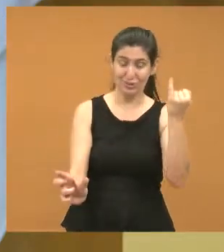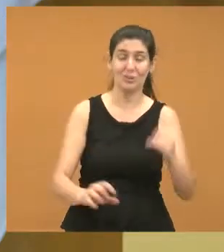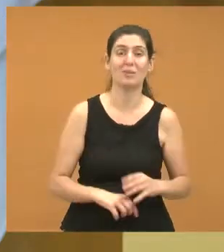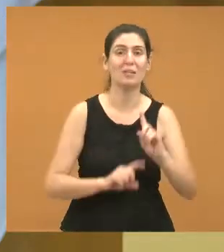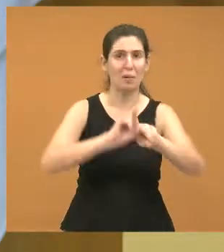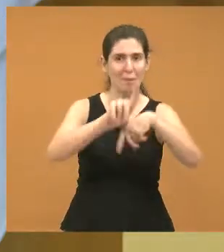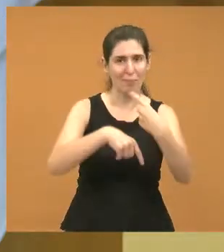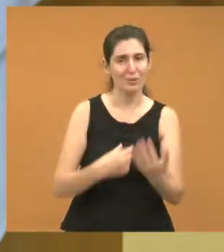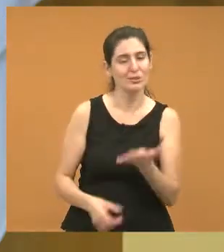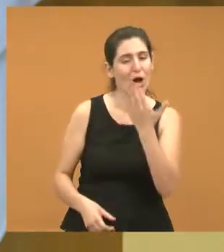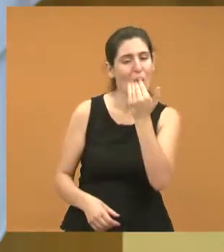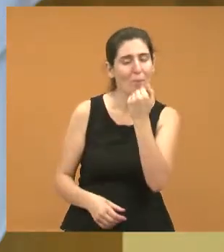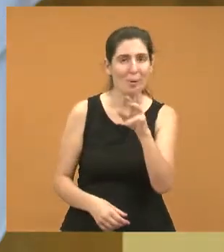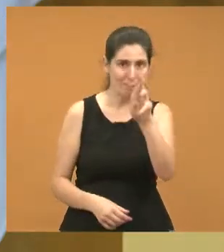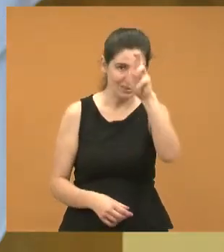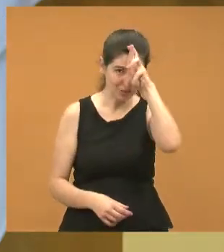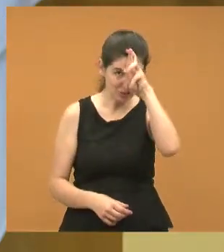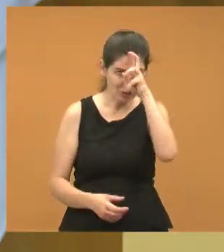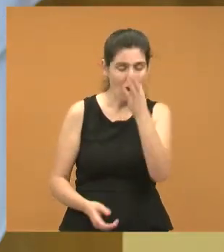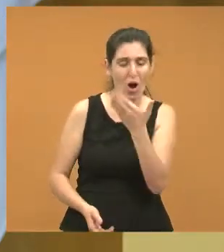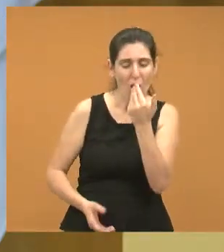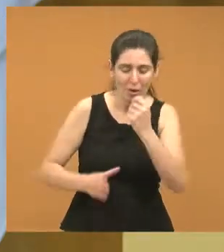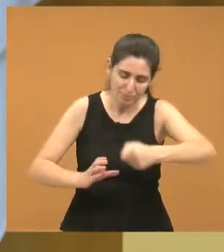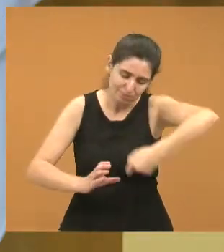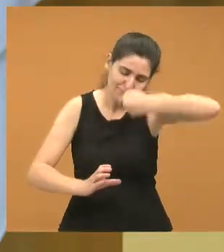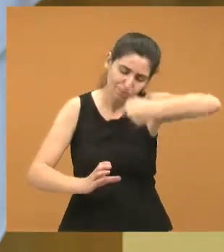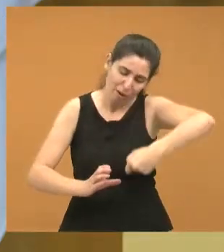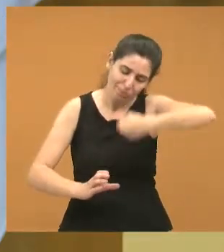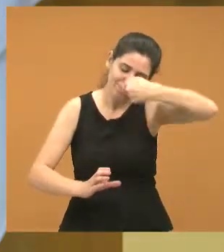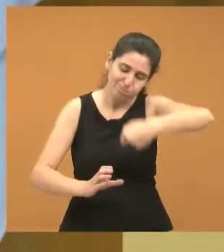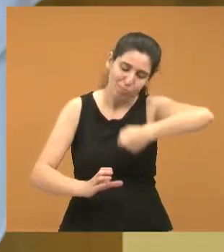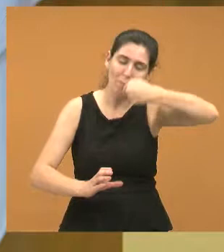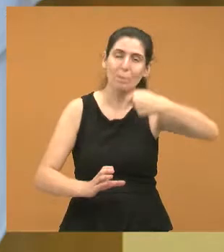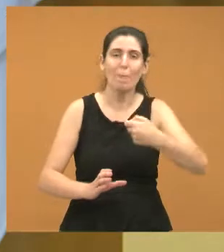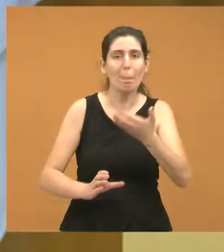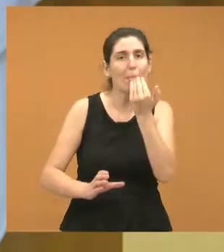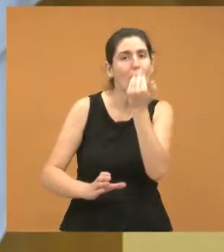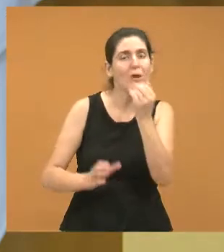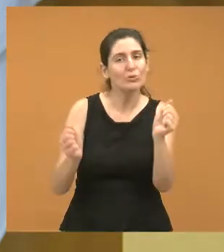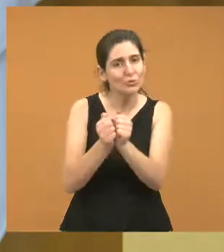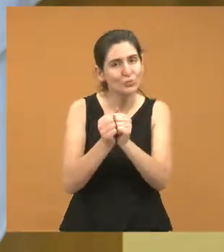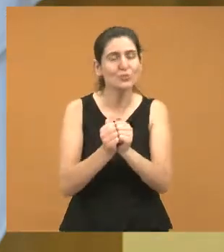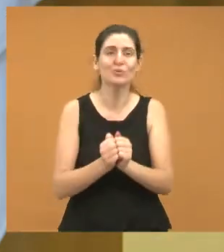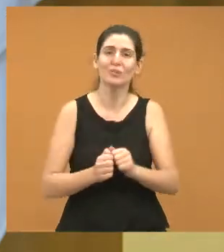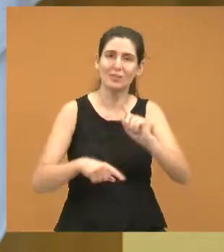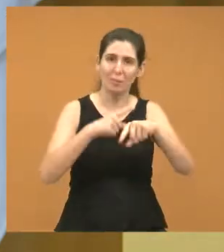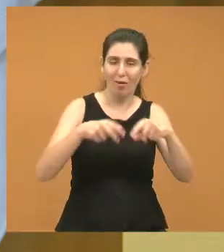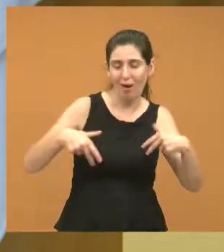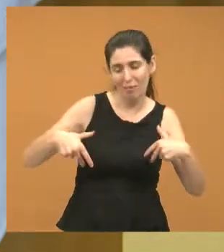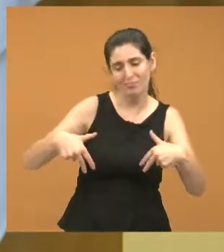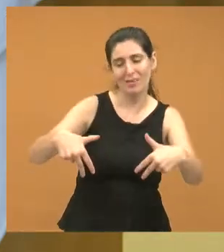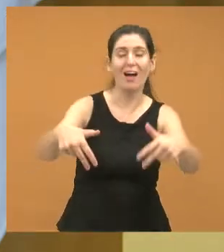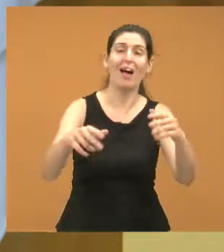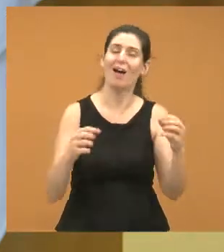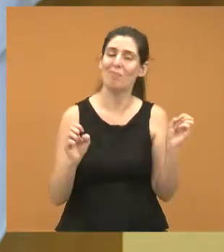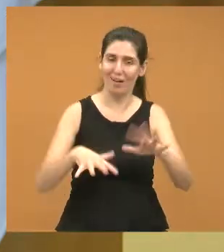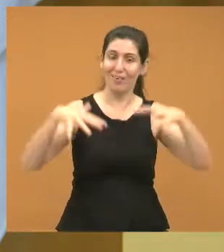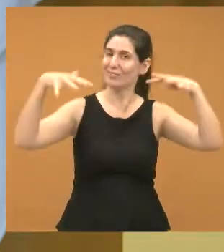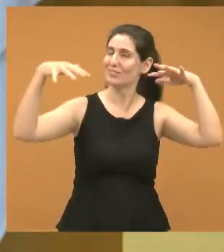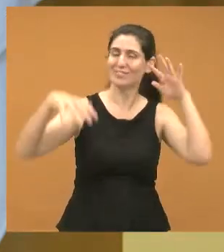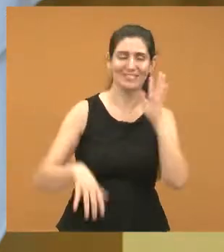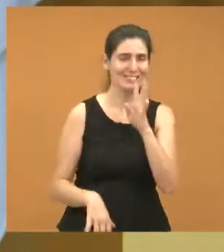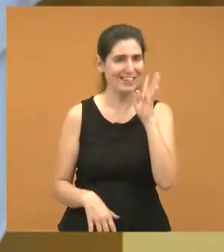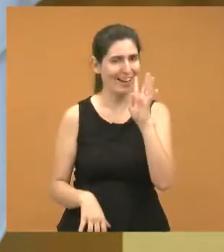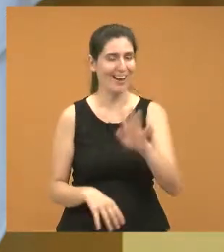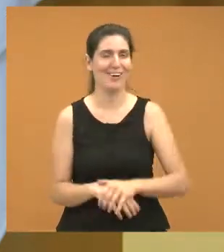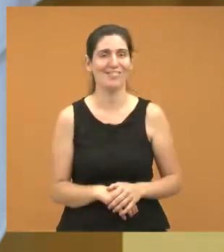almoçamos juntos lá, comemos lá aquela galinhada lá, que foi muito maravilhoso. Então parabéns mais uma vez ao nosso pastor maior aqui da região,